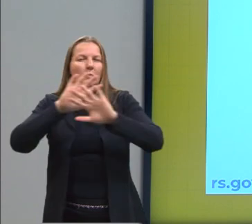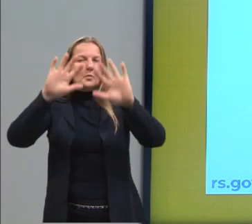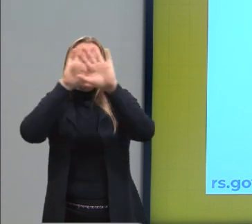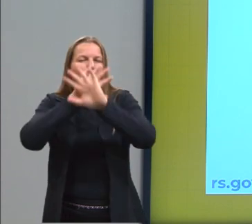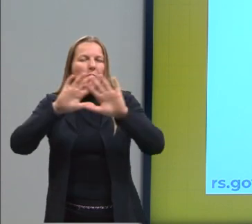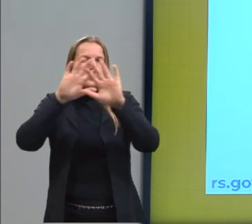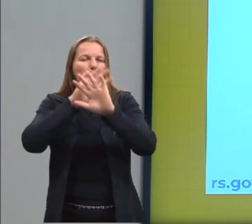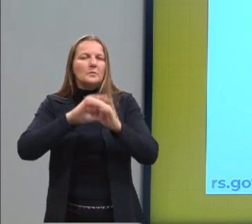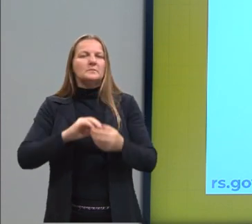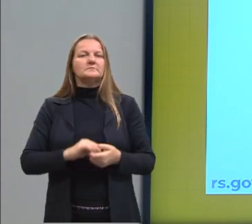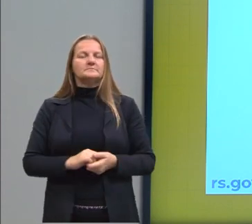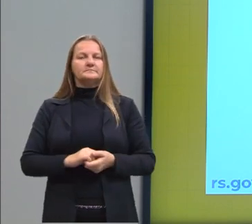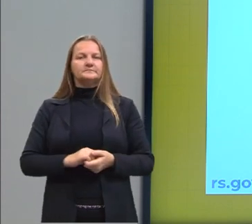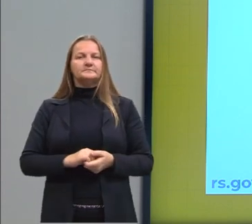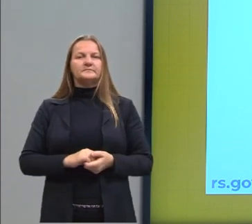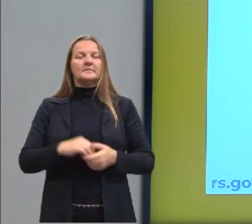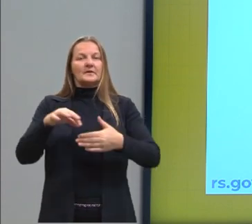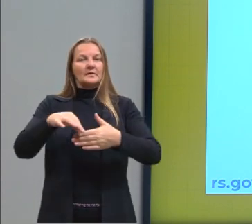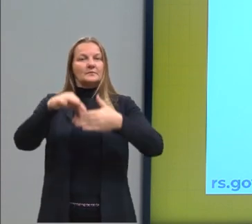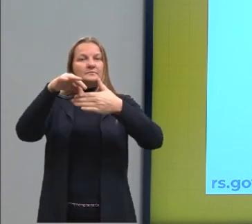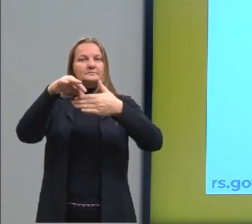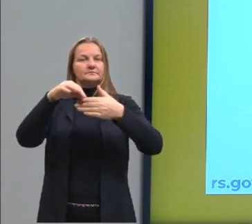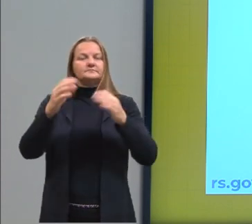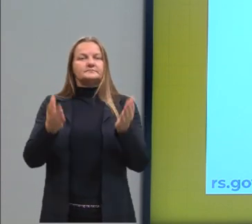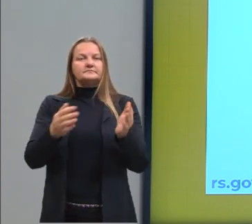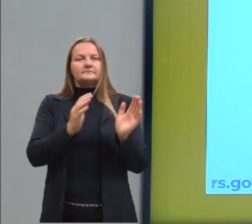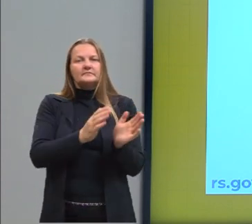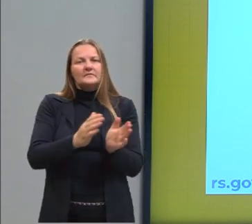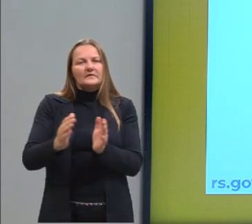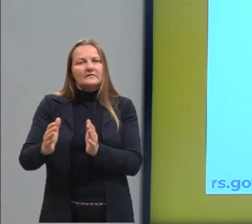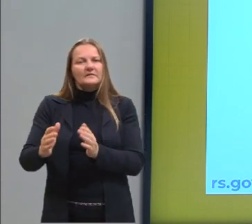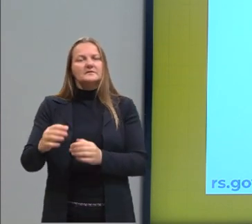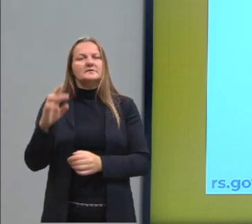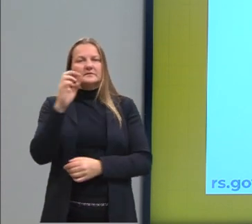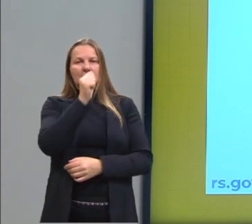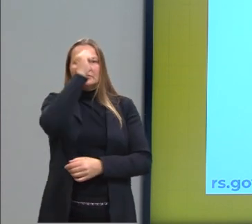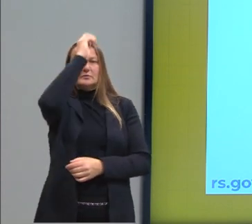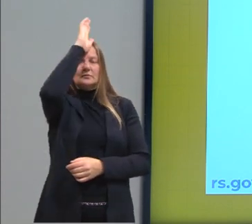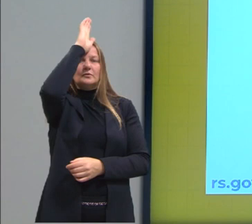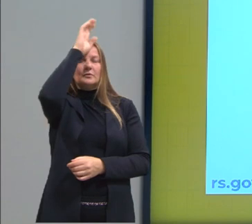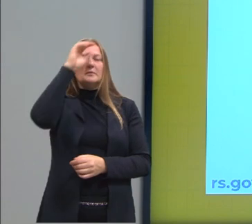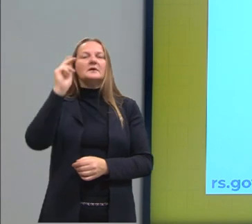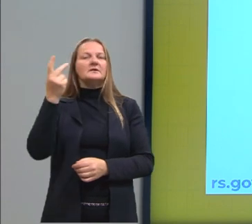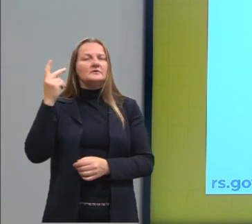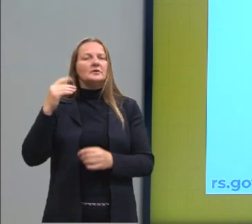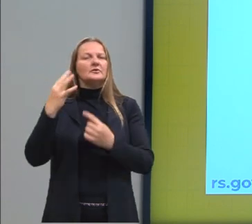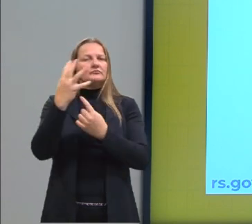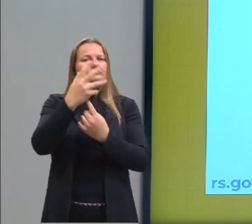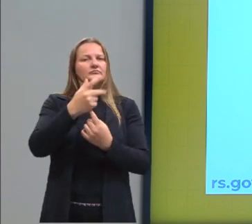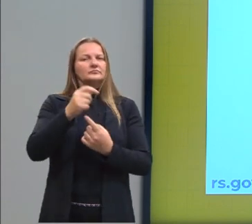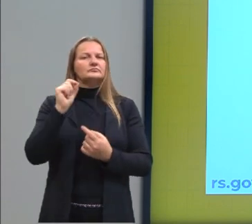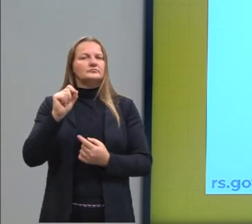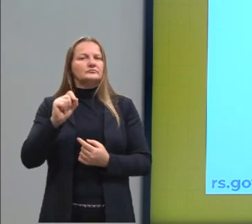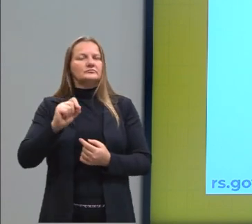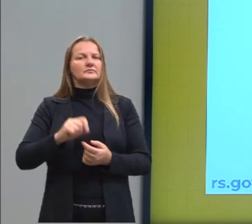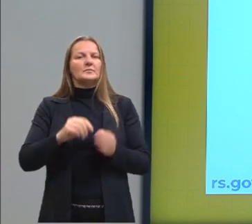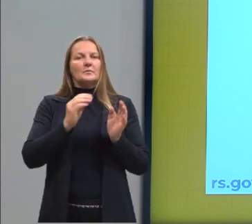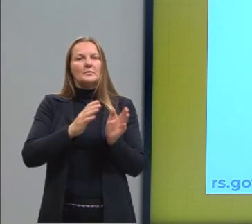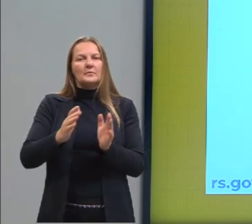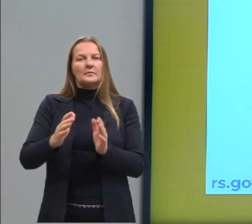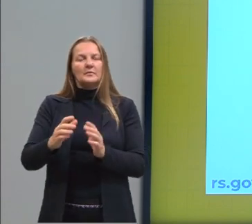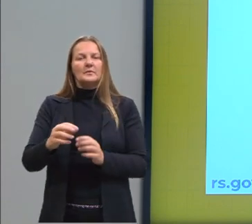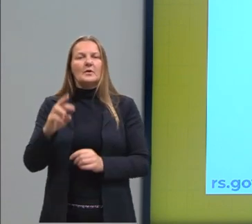Então, nós destacamos, nessa fase de Roma, na história da arte, o período